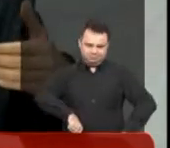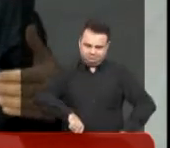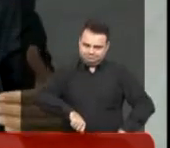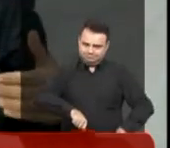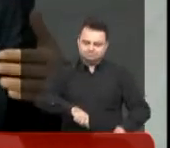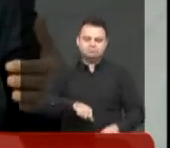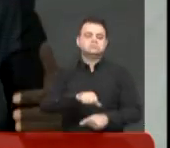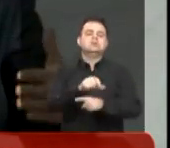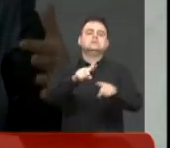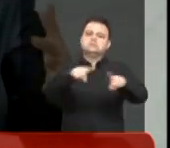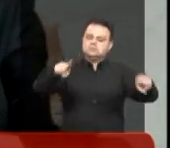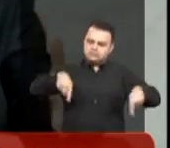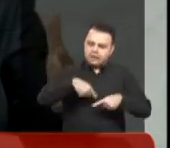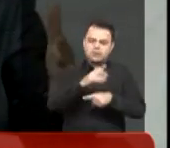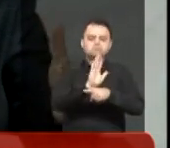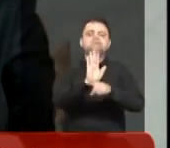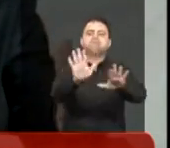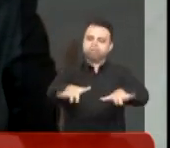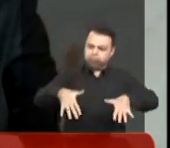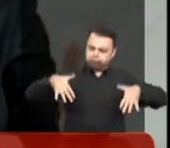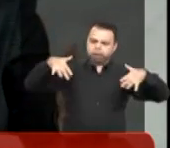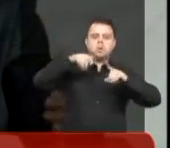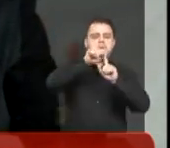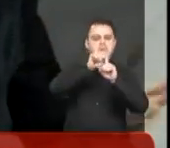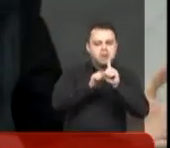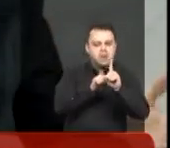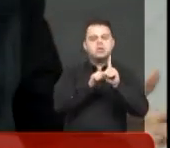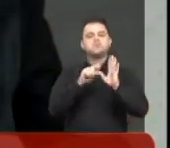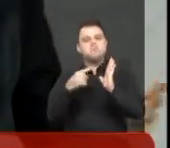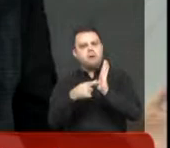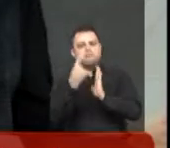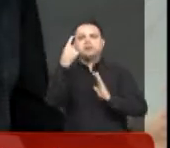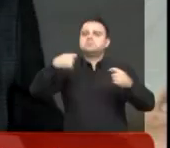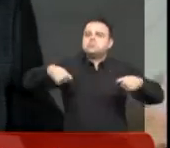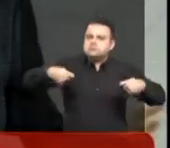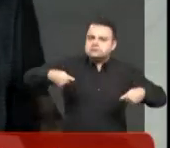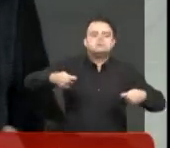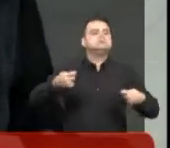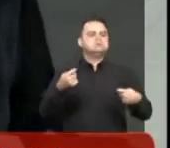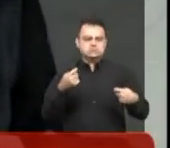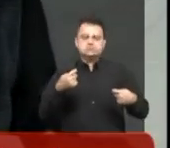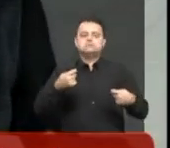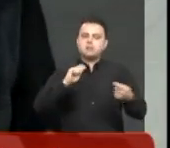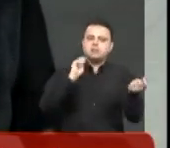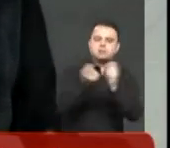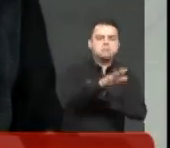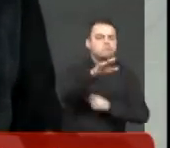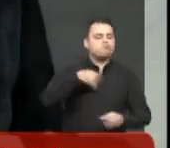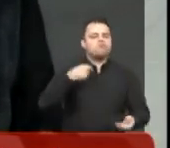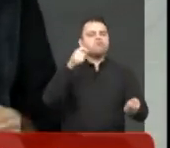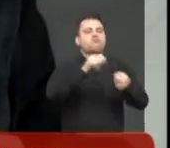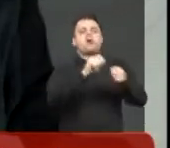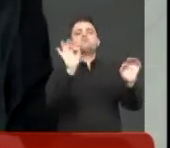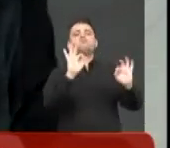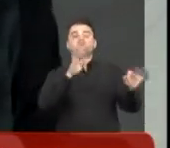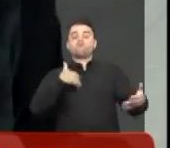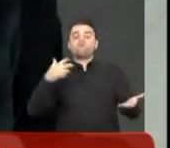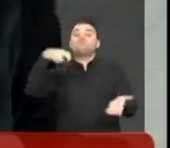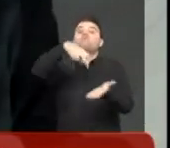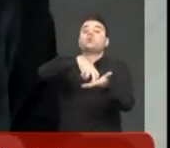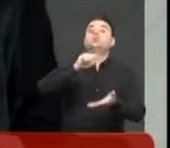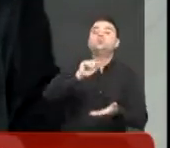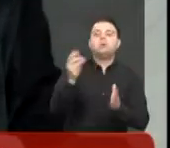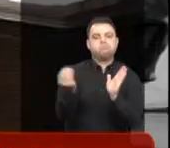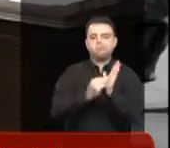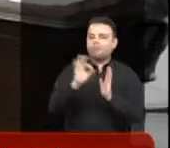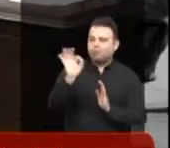salas de cinema têm que providenciar uma sessão adaptada por mês. Isso não fizerem. Não acontece nada. punição. Então, chegando o veto nessa casa,